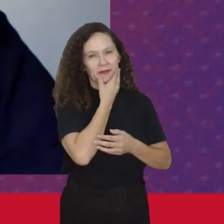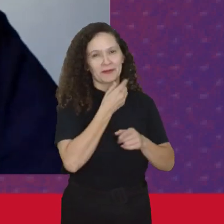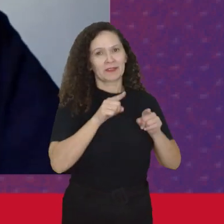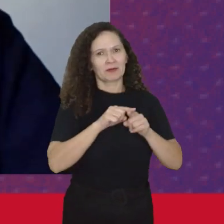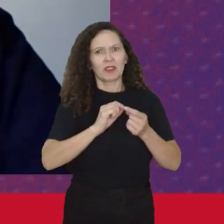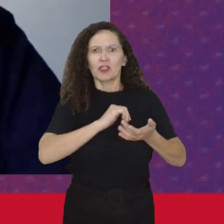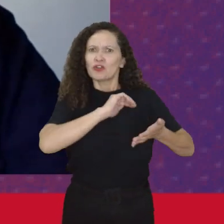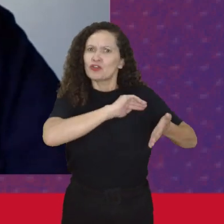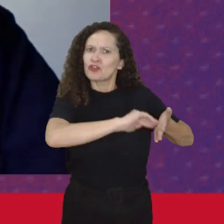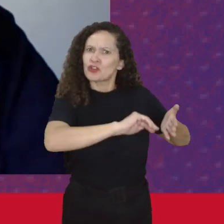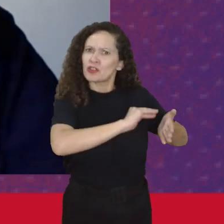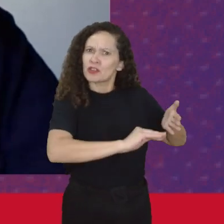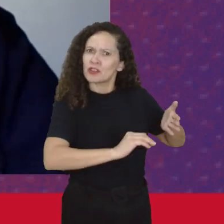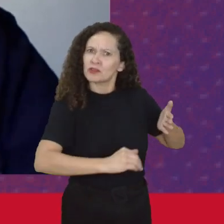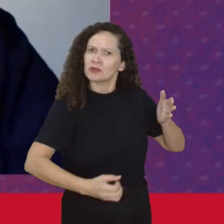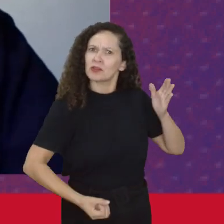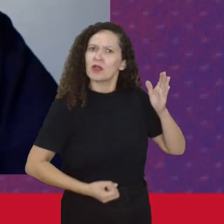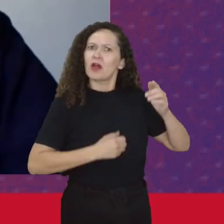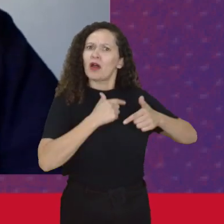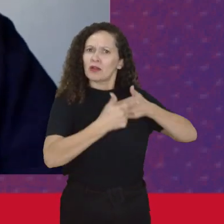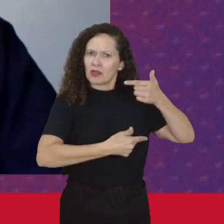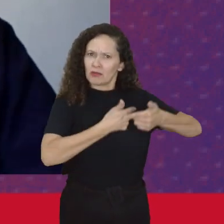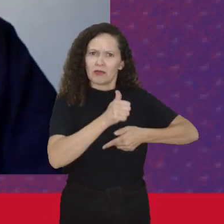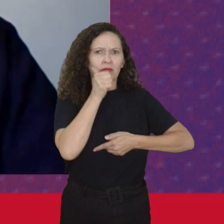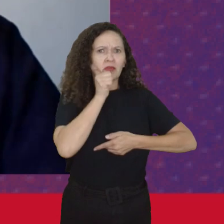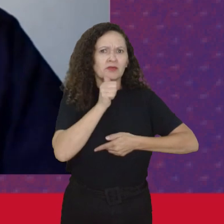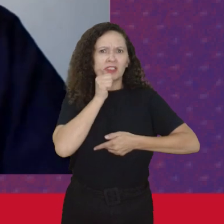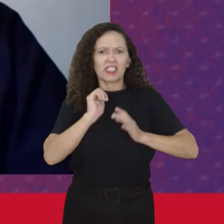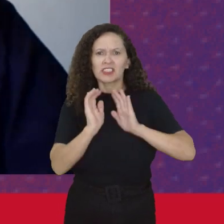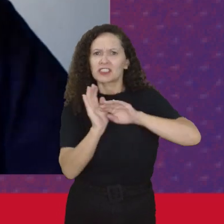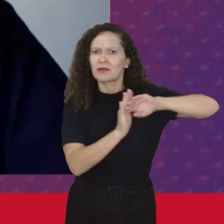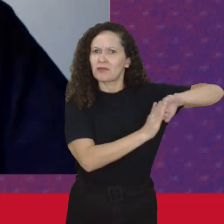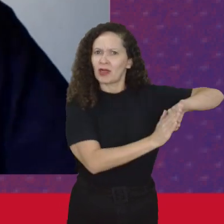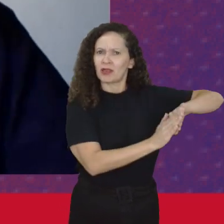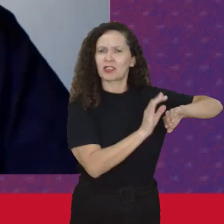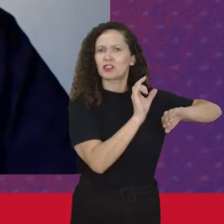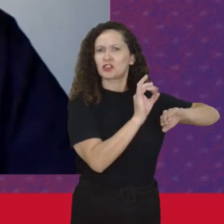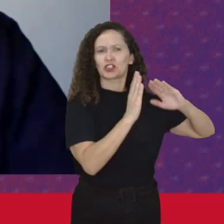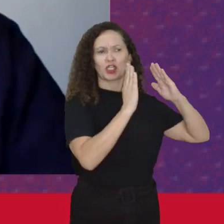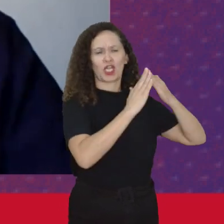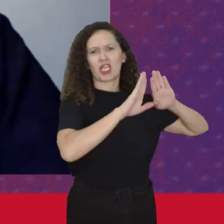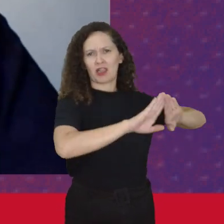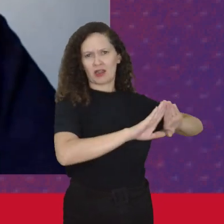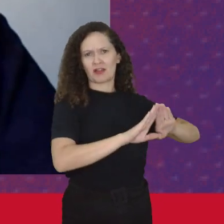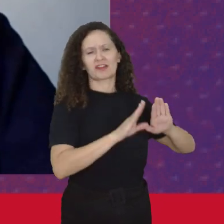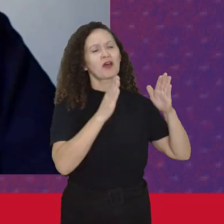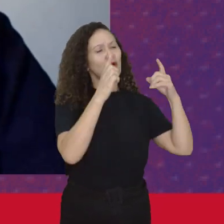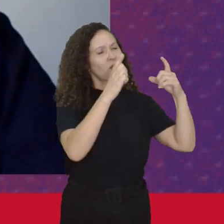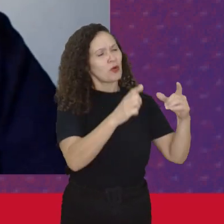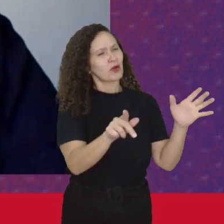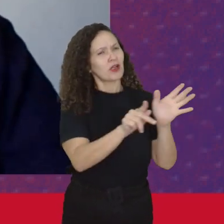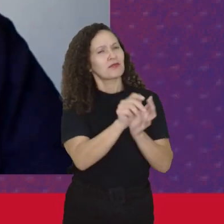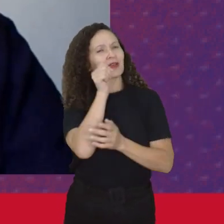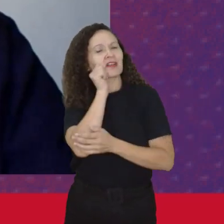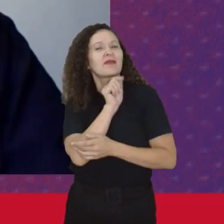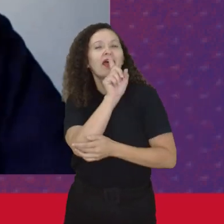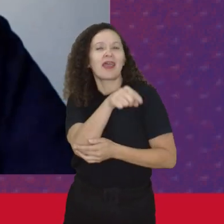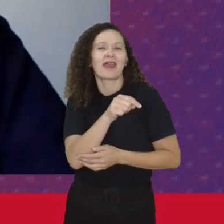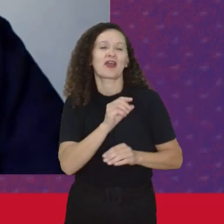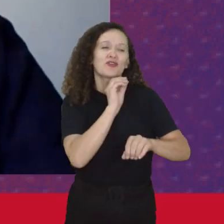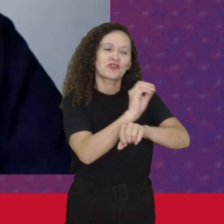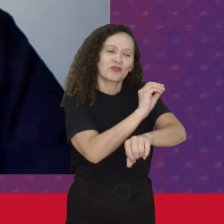excluindo as mulheres da produção E tratando o lugar da reprodução Como o lugar das mulheres